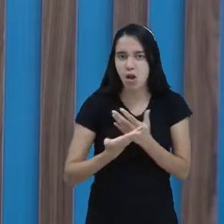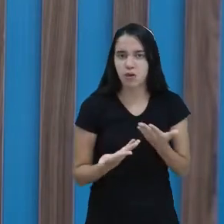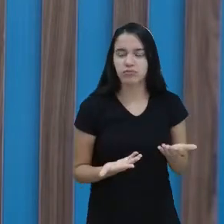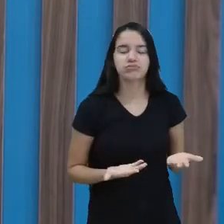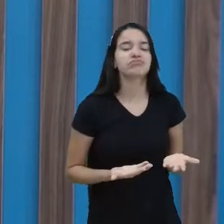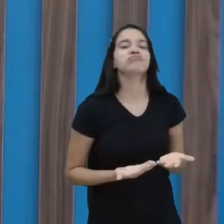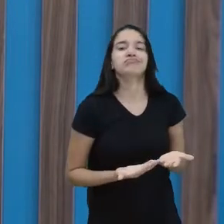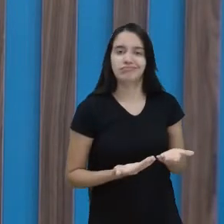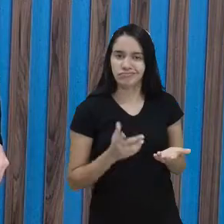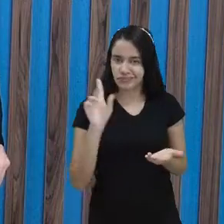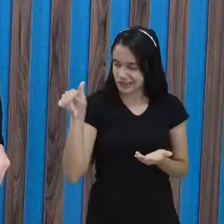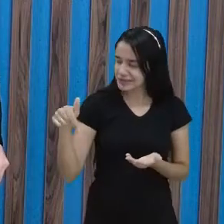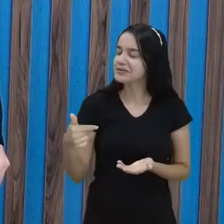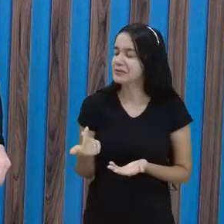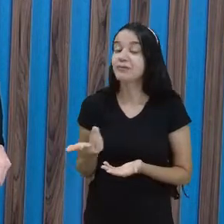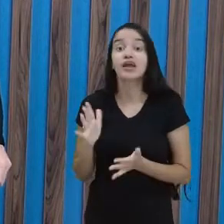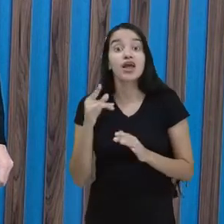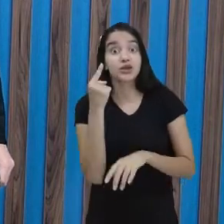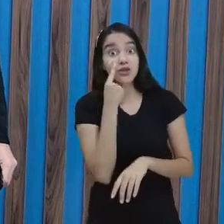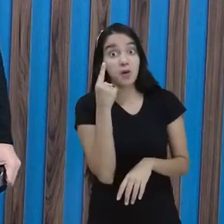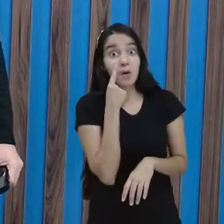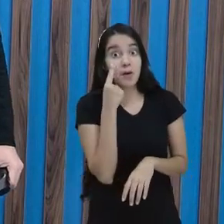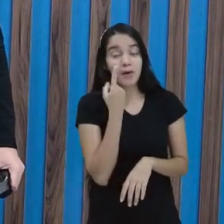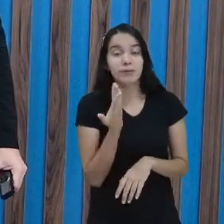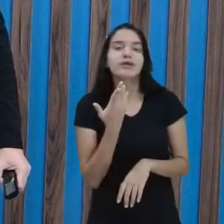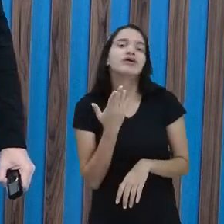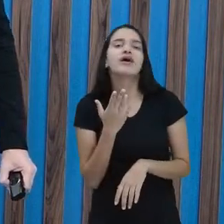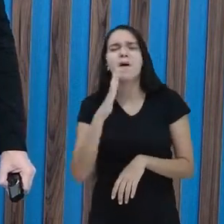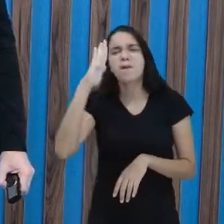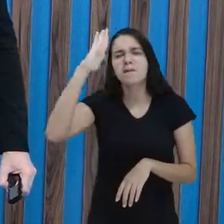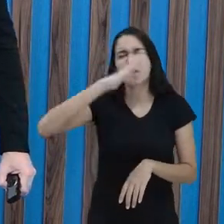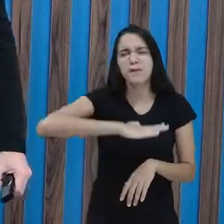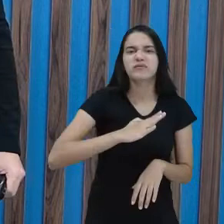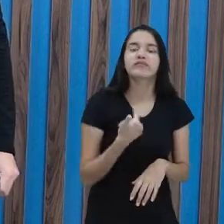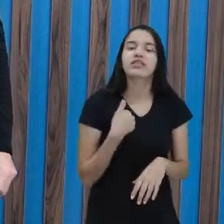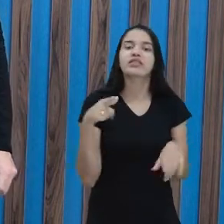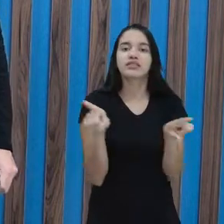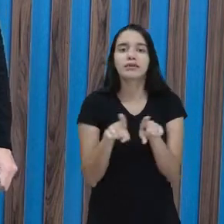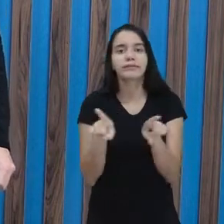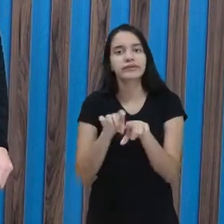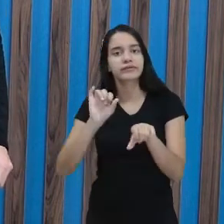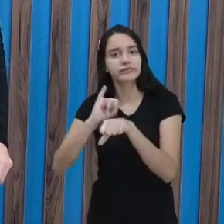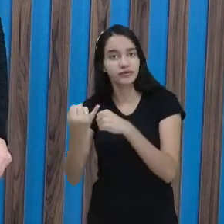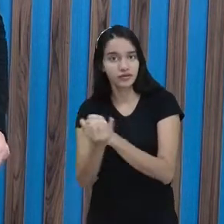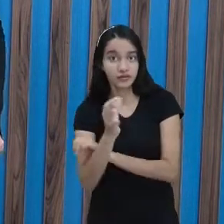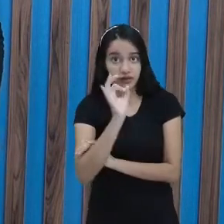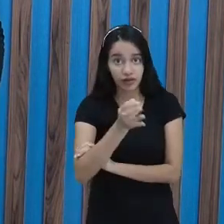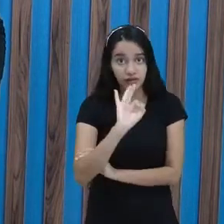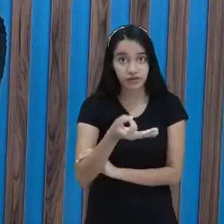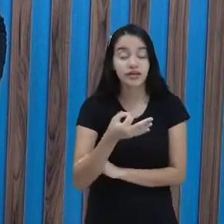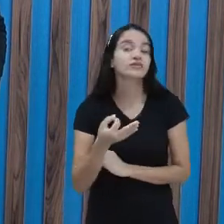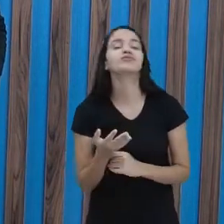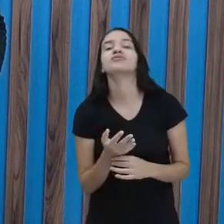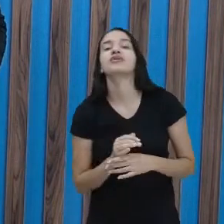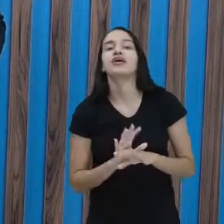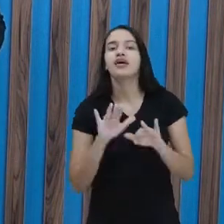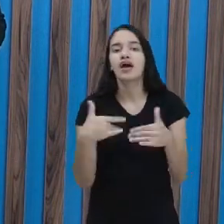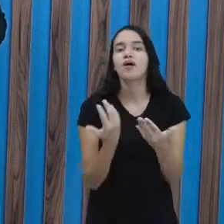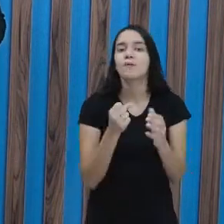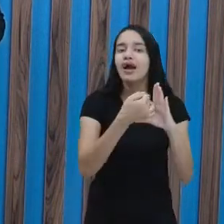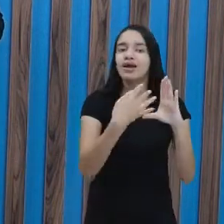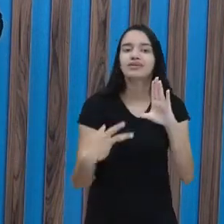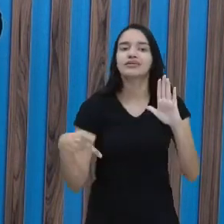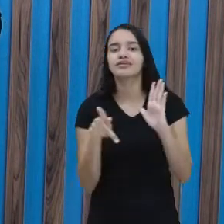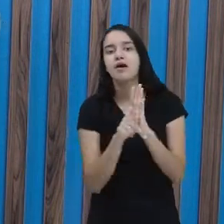Malvada. Isso mesmo. Então, olha só. Malvada também é um adjetivo, tá certo? É um defeitinho. É uma